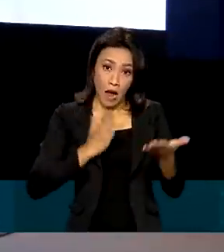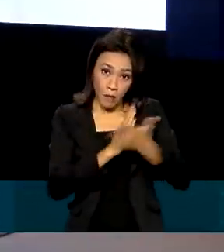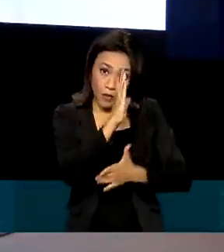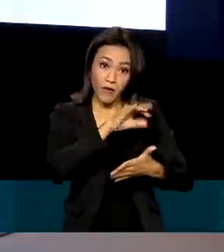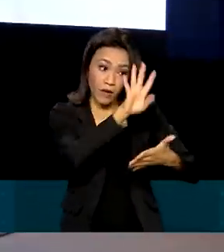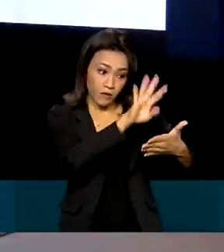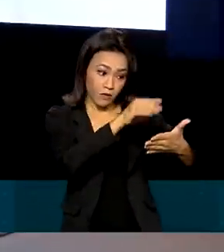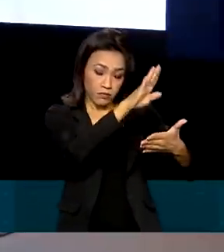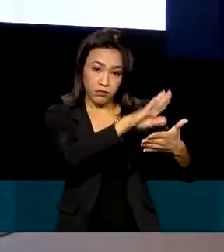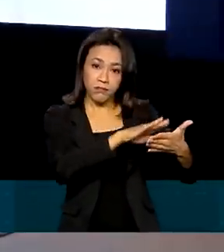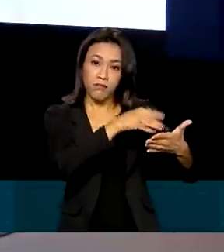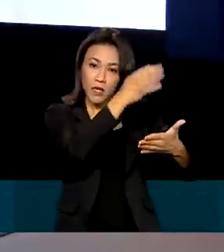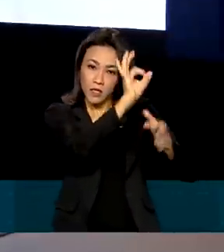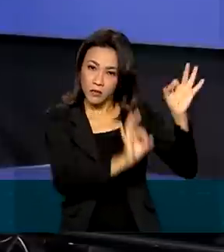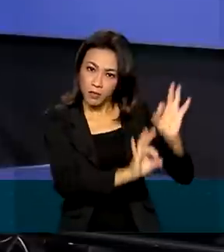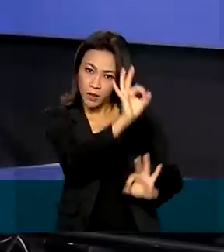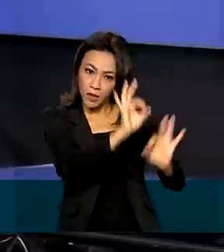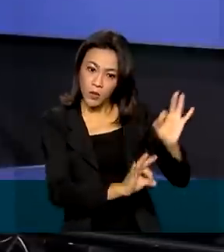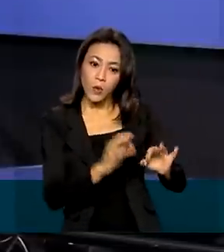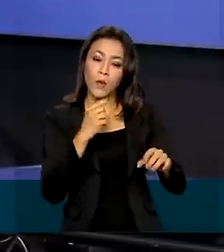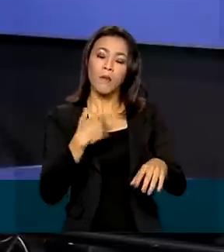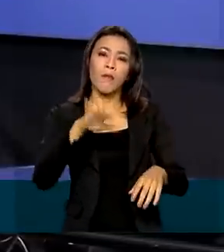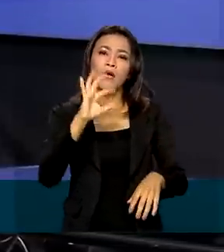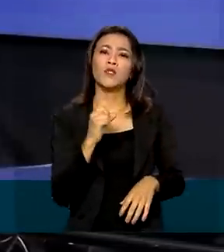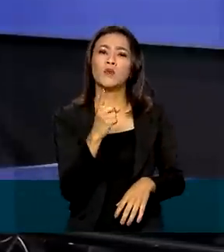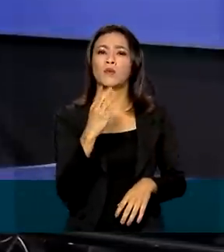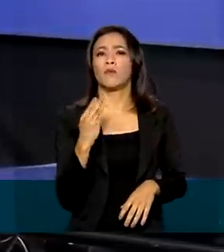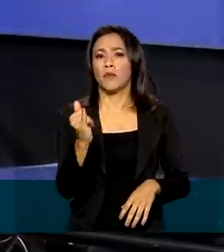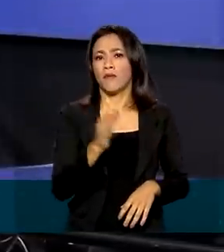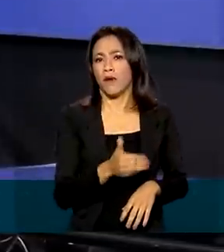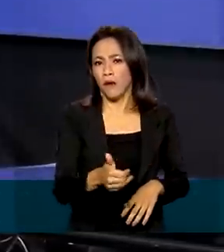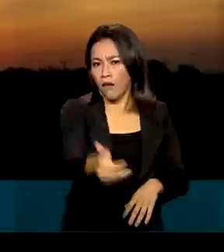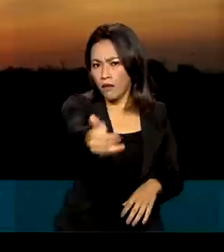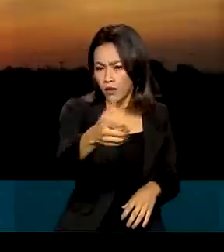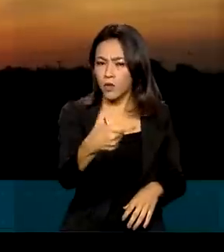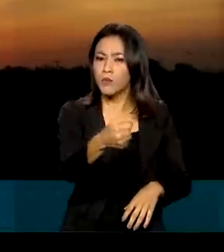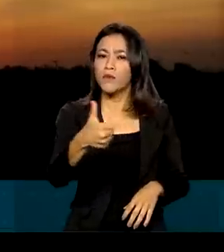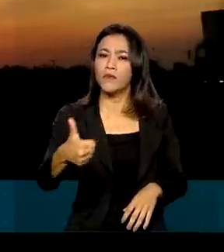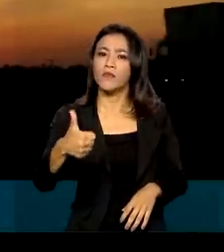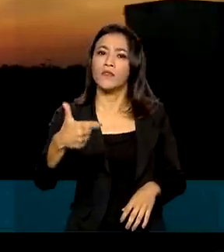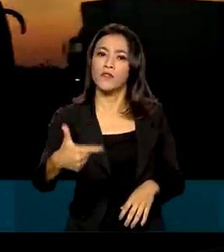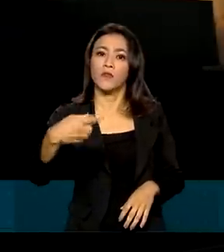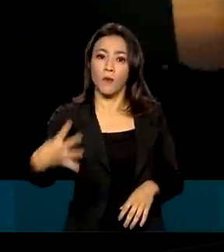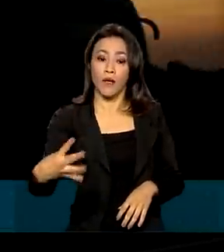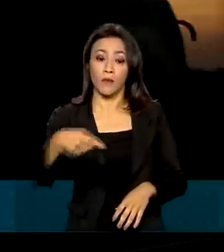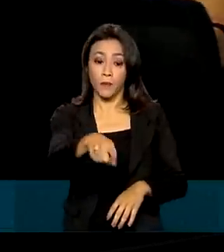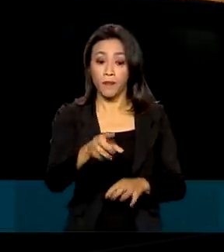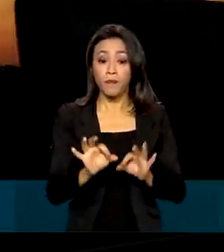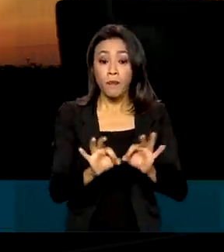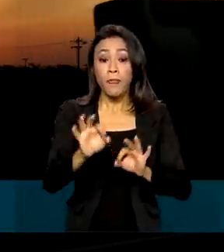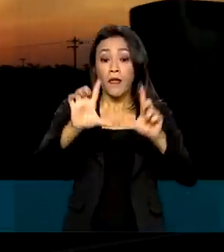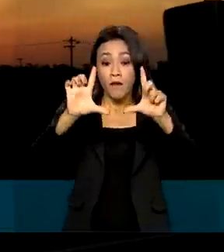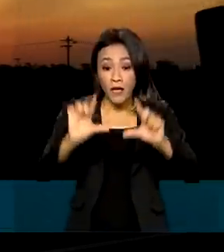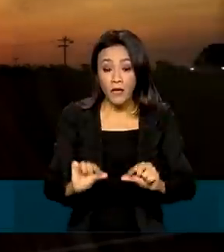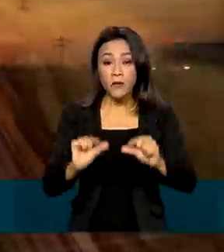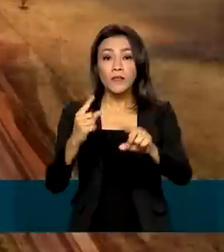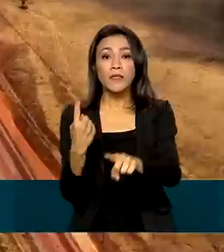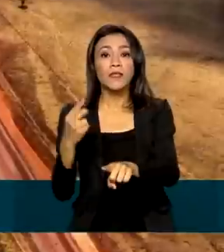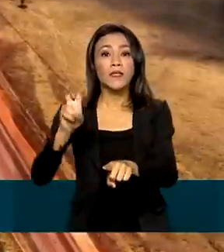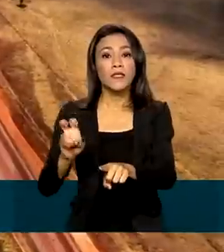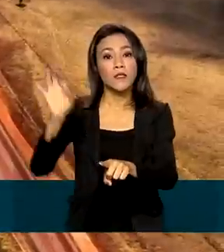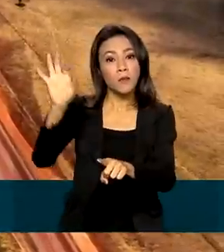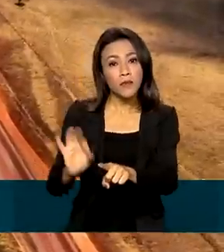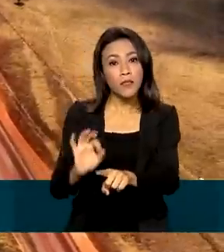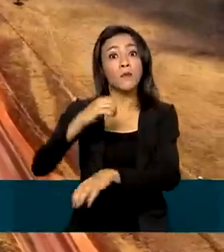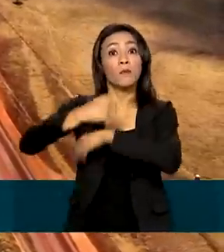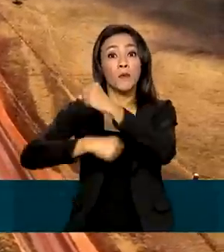,2 bilhão estão provisionados para obras até 2024. As obras previstas devem reduzir em 15% ao